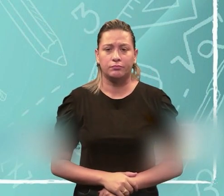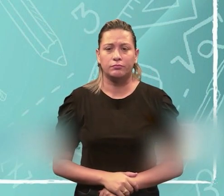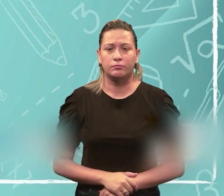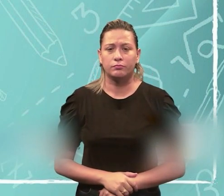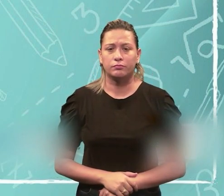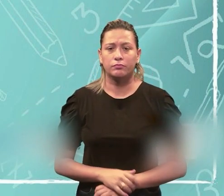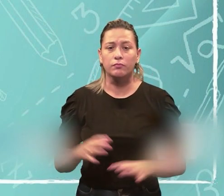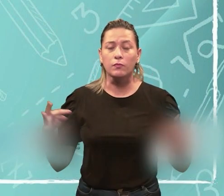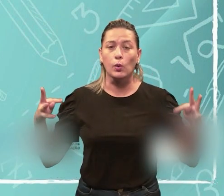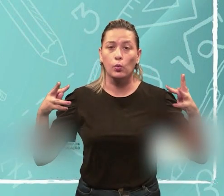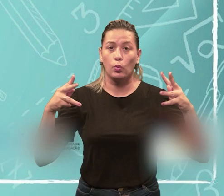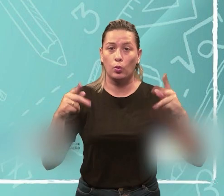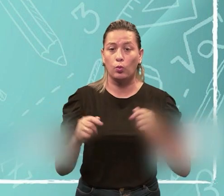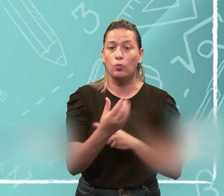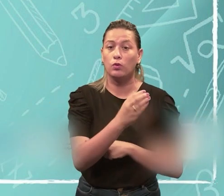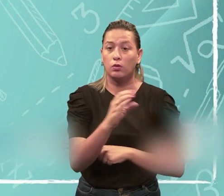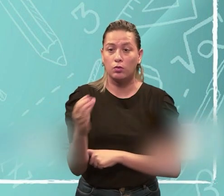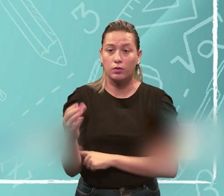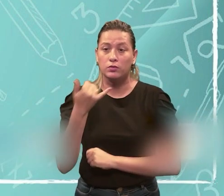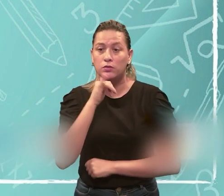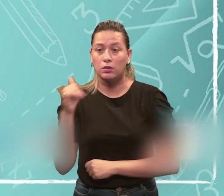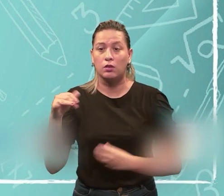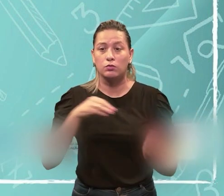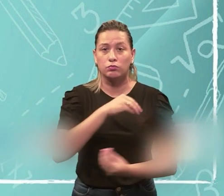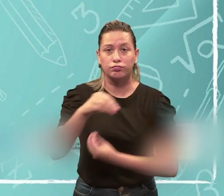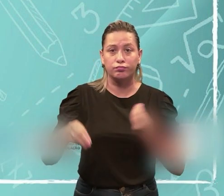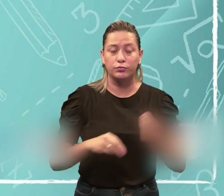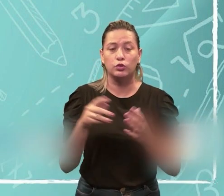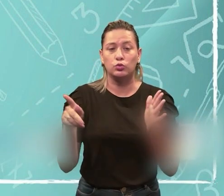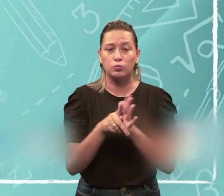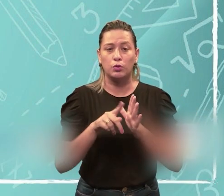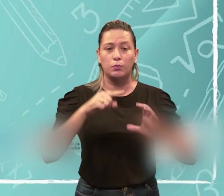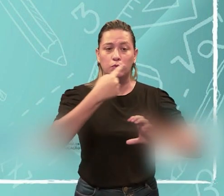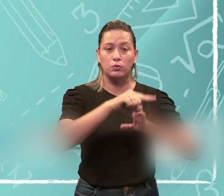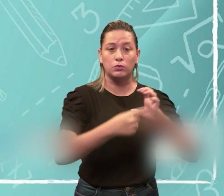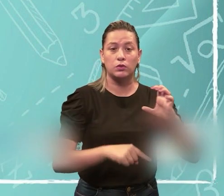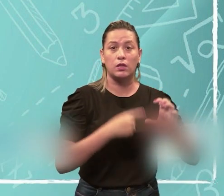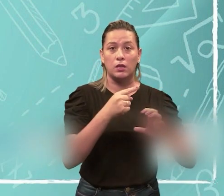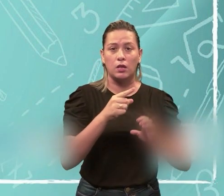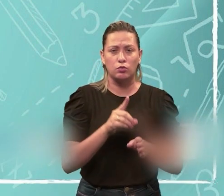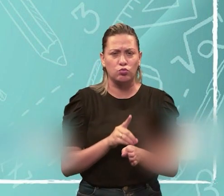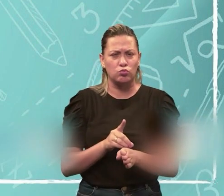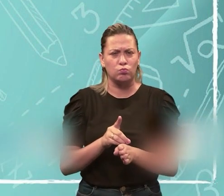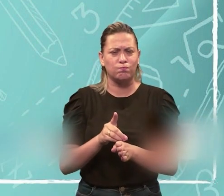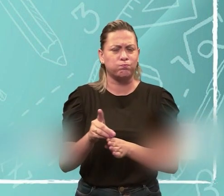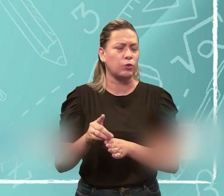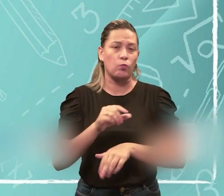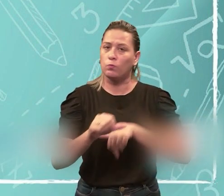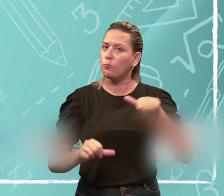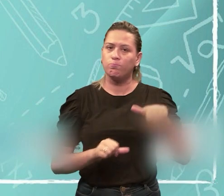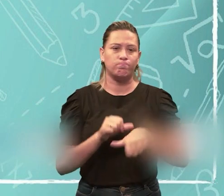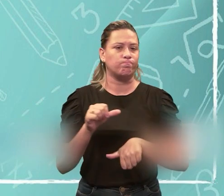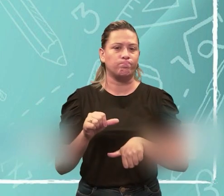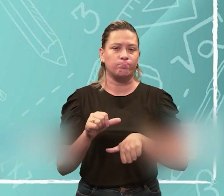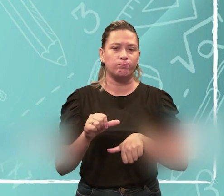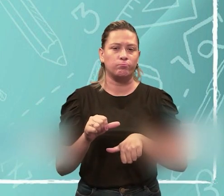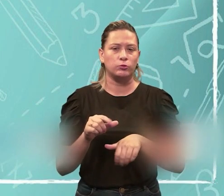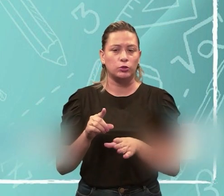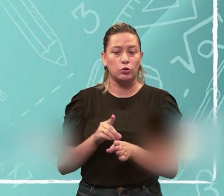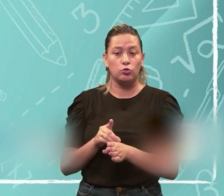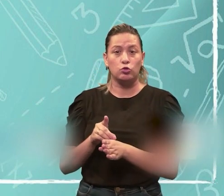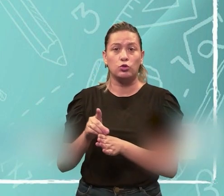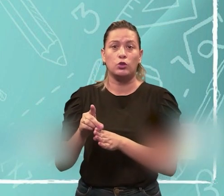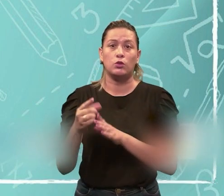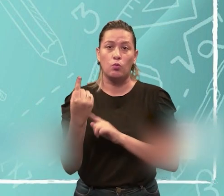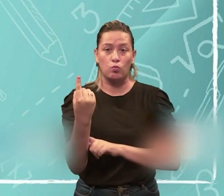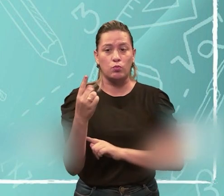corrente contínua é toda corrente elétrica em que o fluxo dos elétrons não muda de direção, sendo uma direção única.